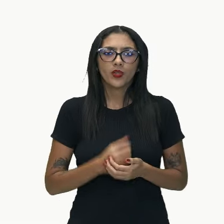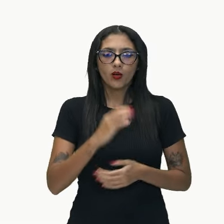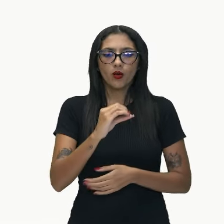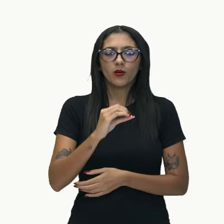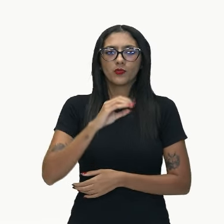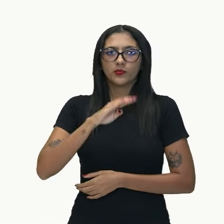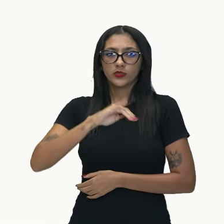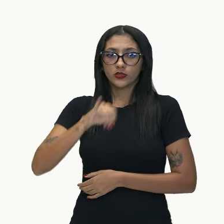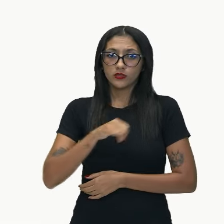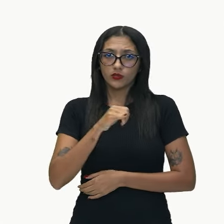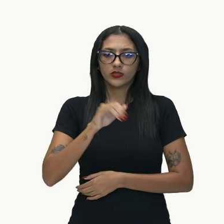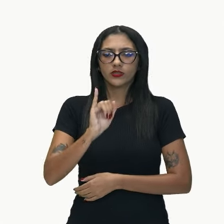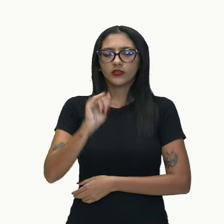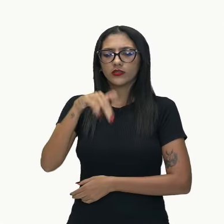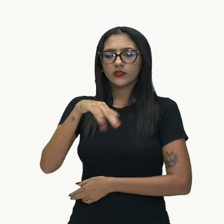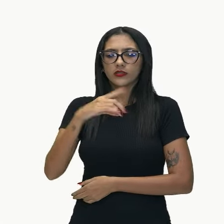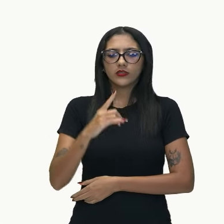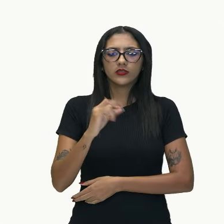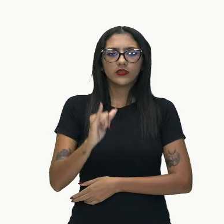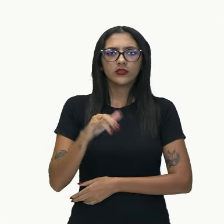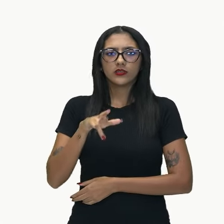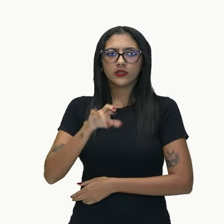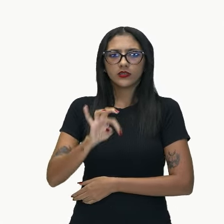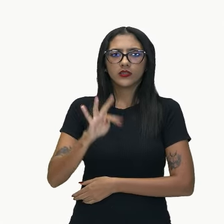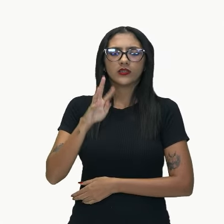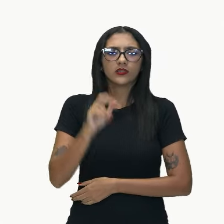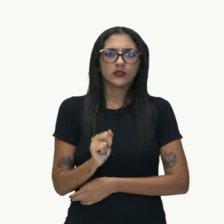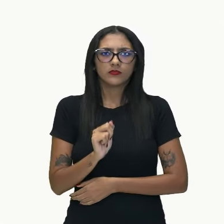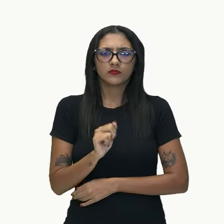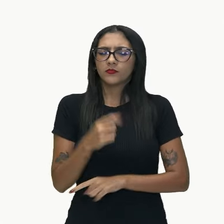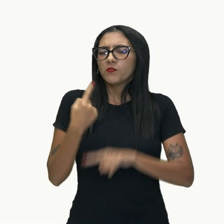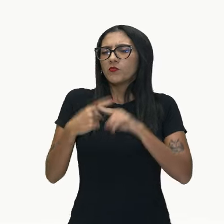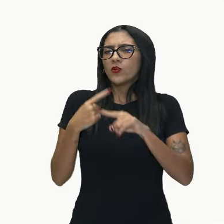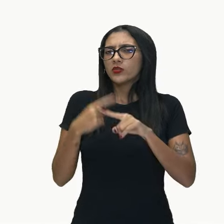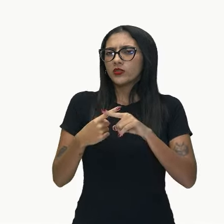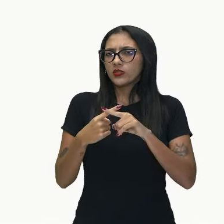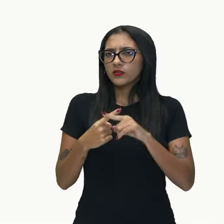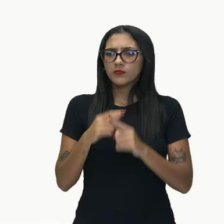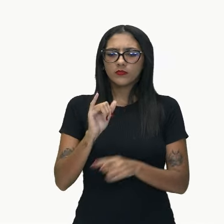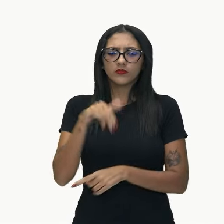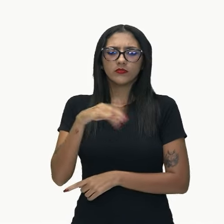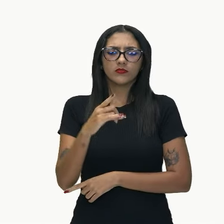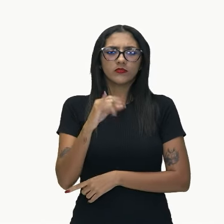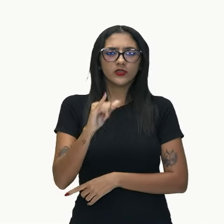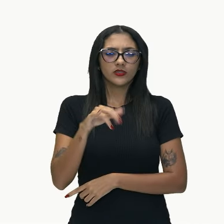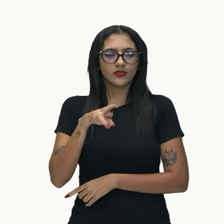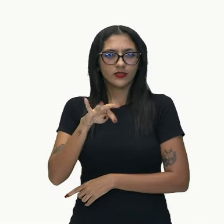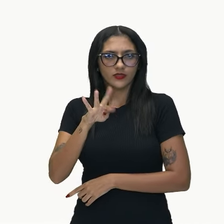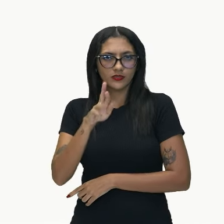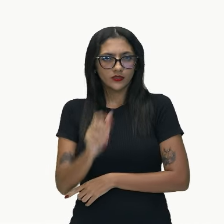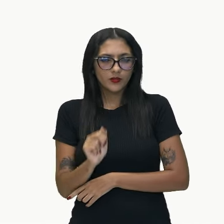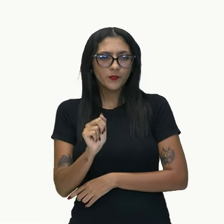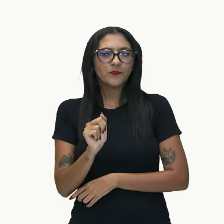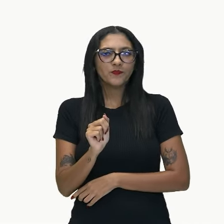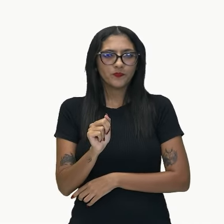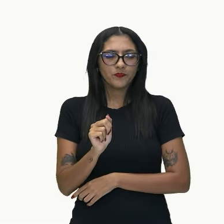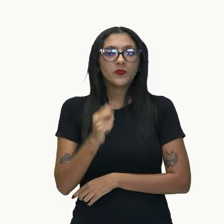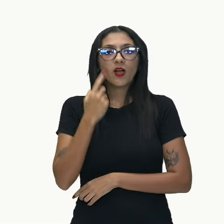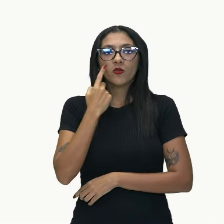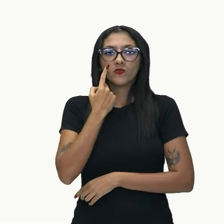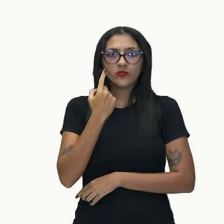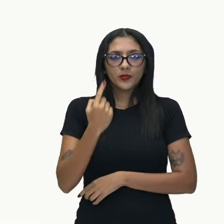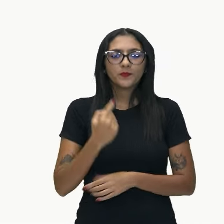pessoal, ela é objetiva indireta por quê? Porque agora, entre o verbo da oração principal